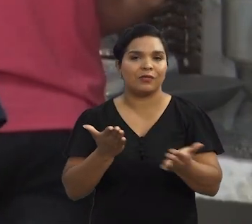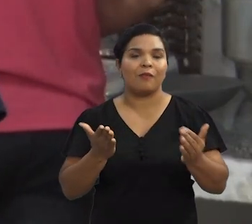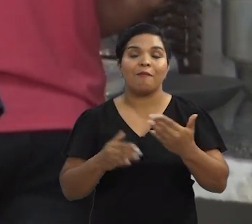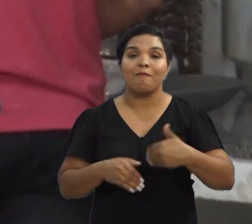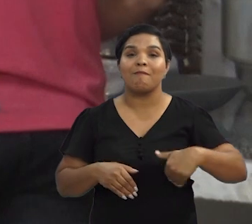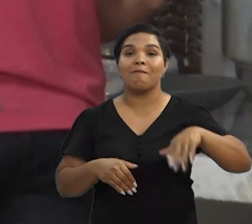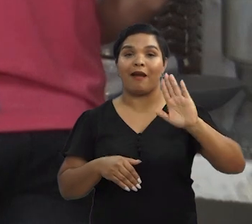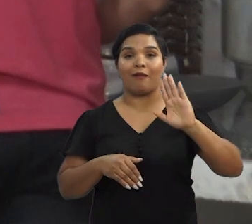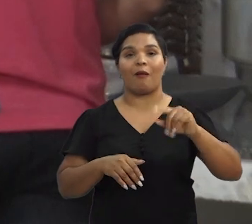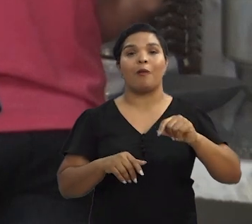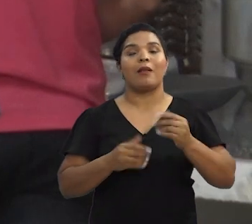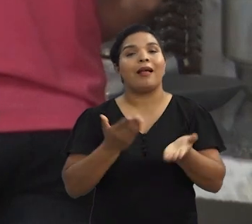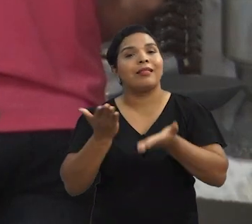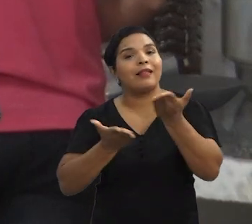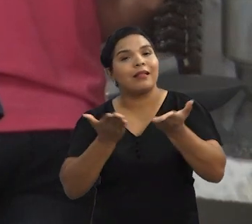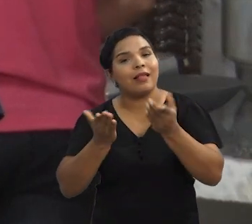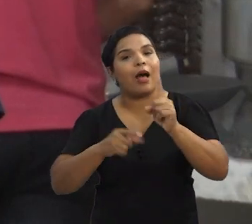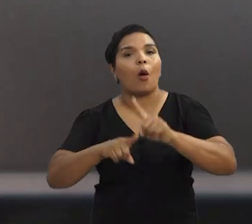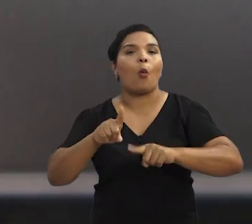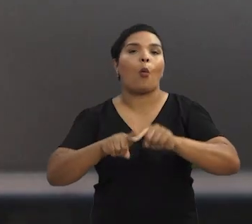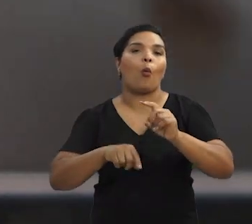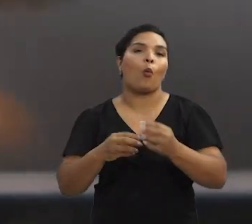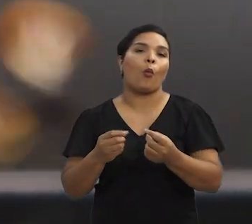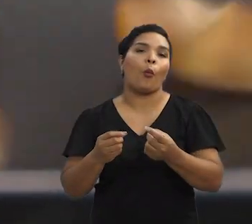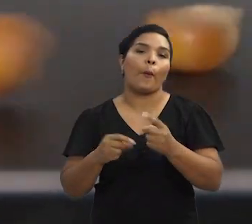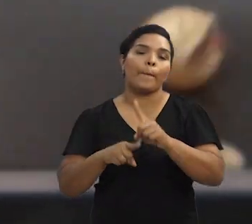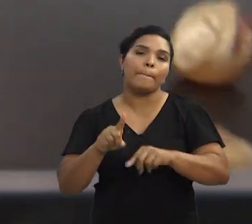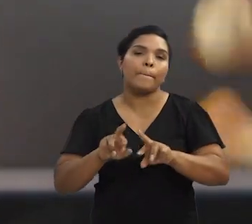maior para poder tratar esse produto.